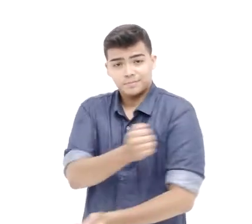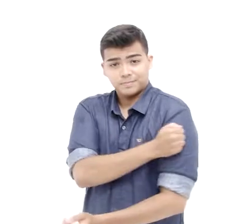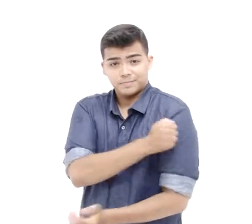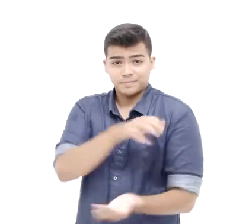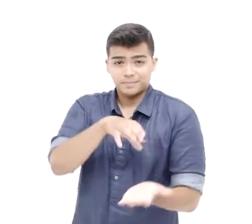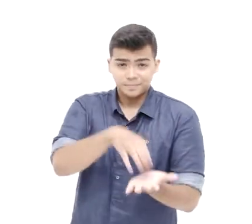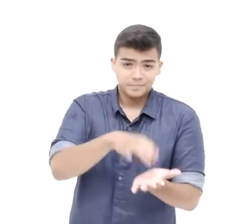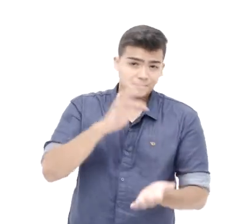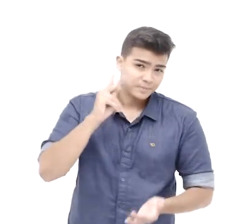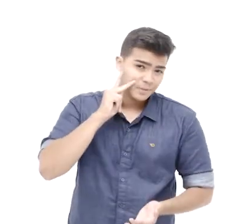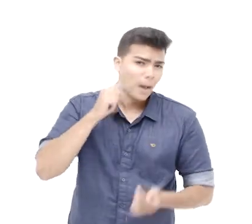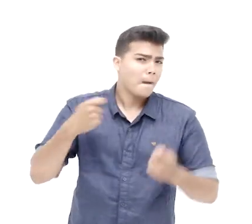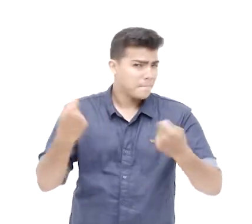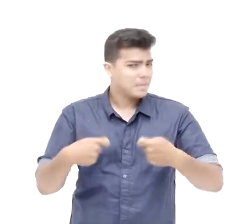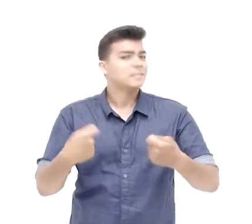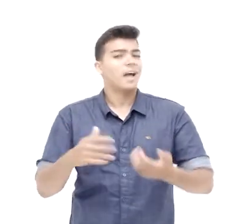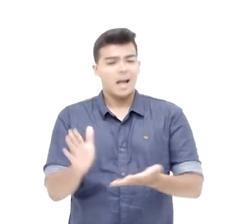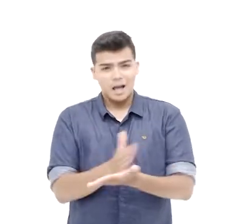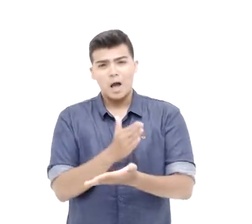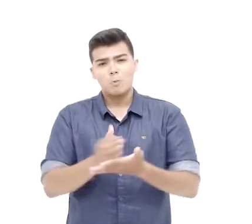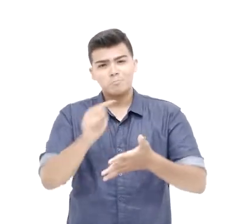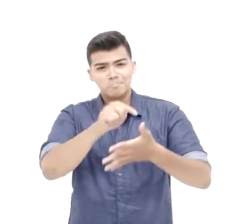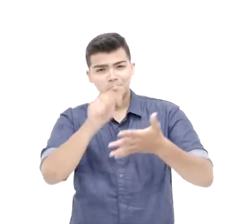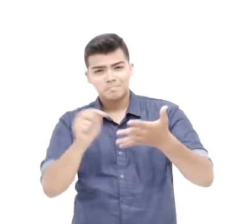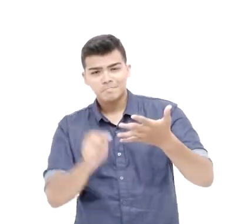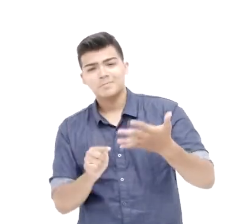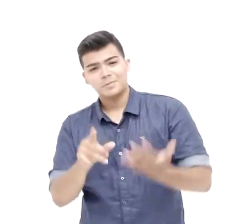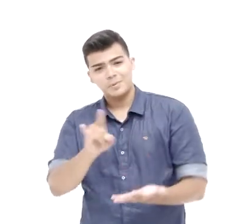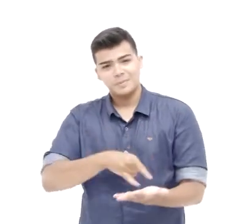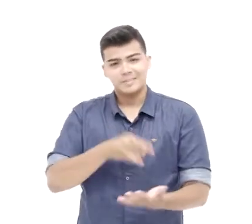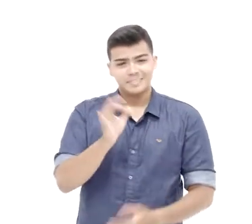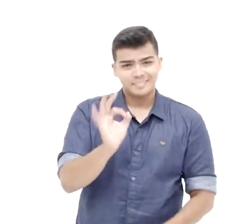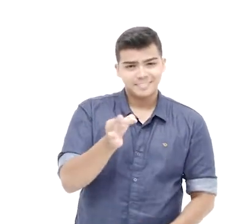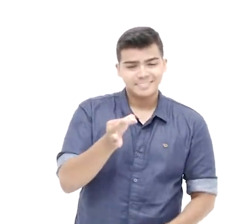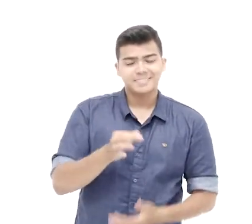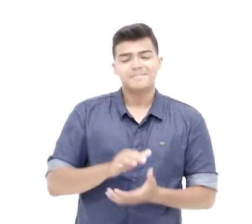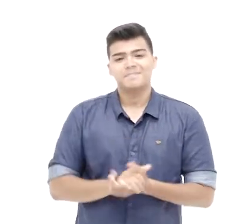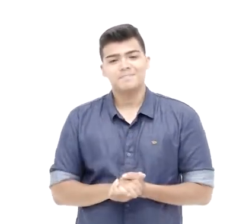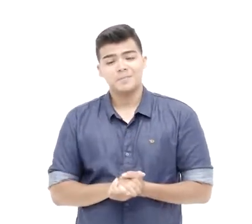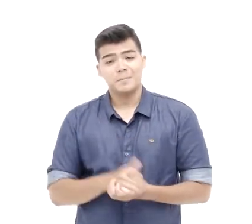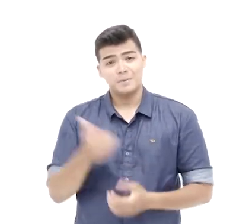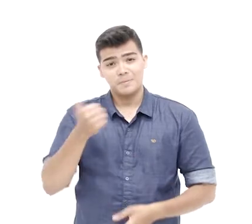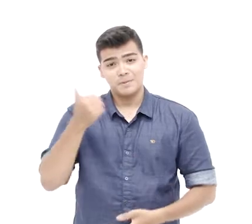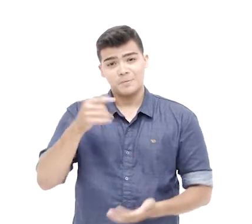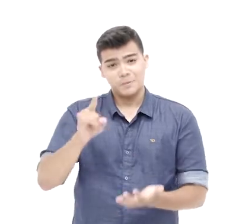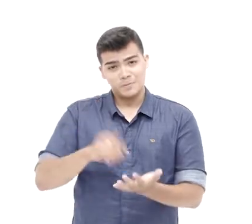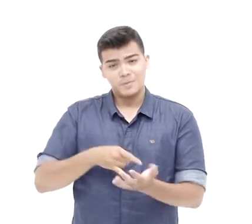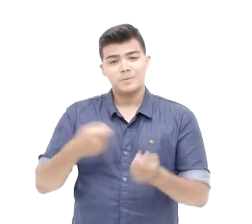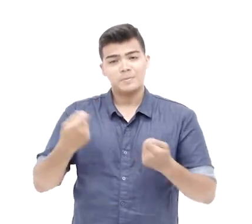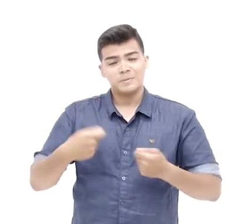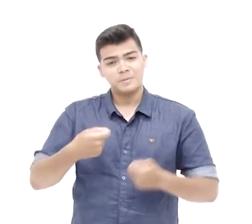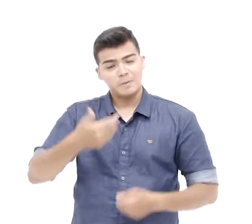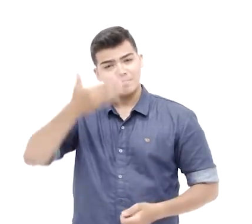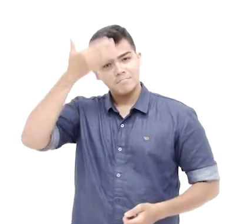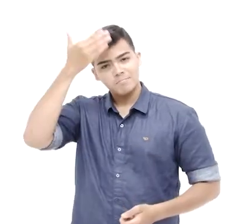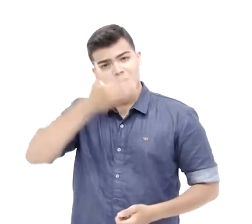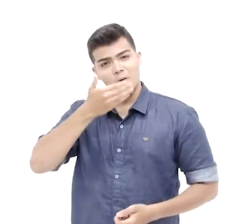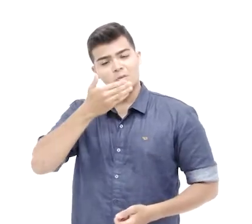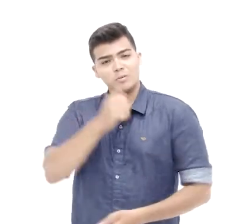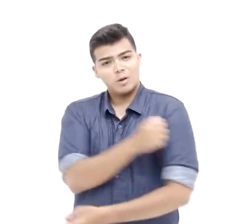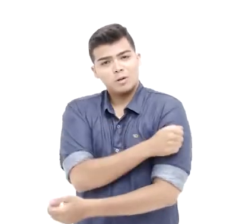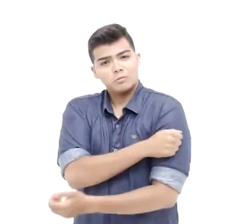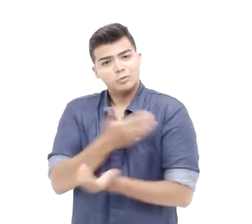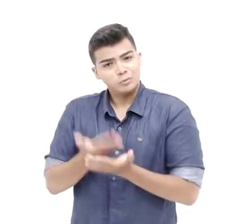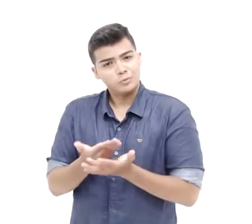Pessoa é necessário que ele apresente alguns documentos. O primeiro documento seria a declaração de vínculo desse